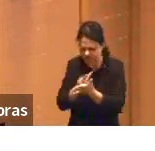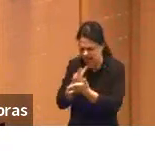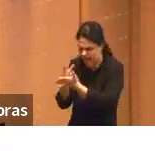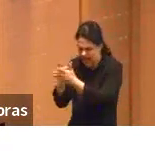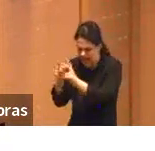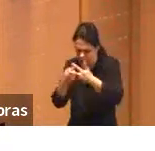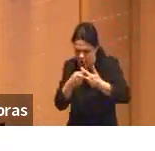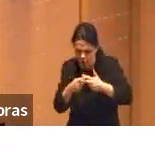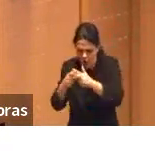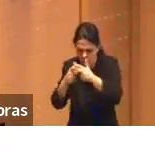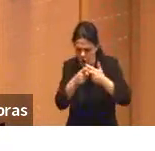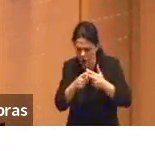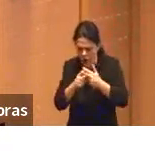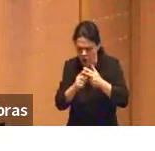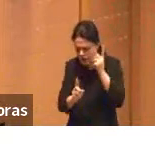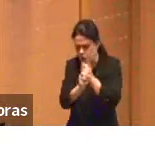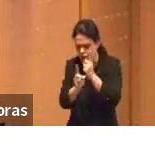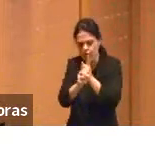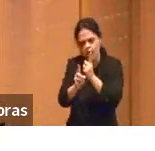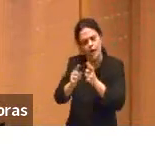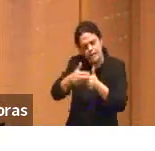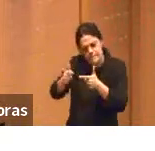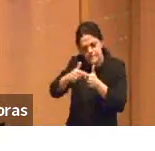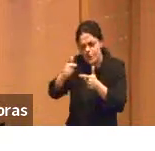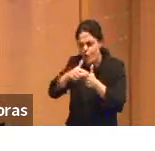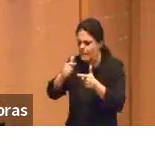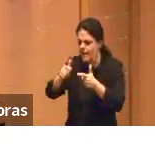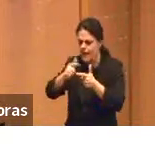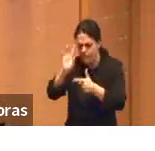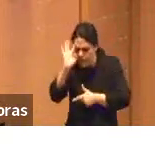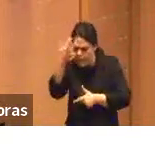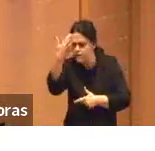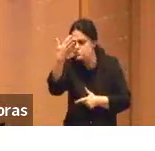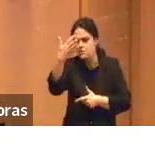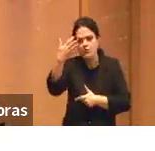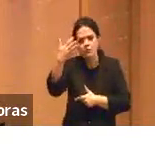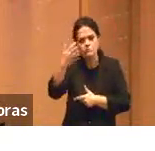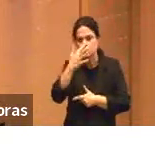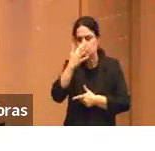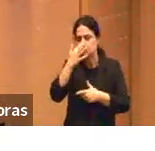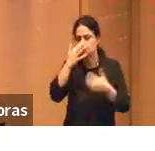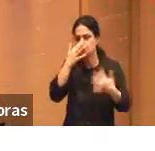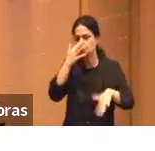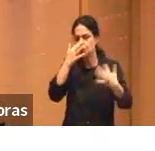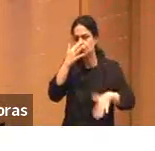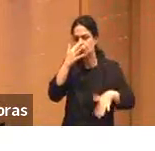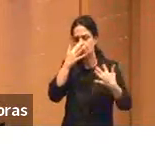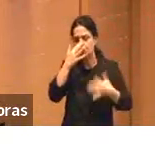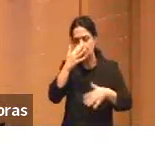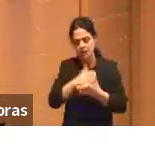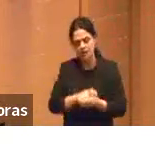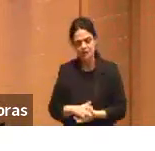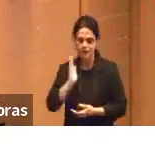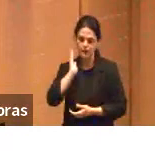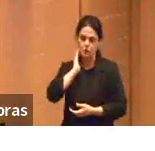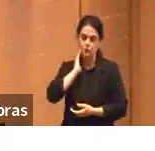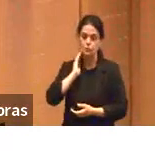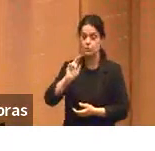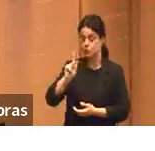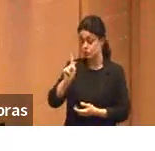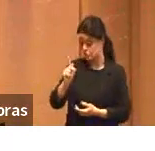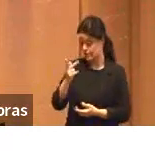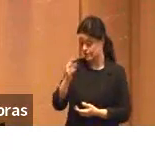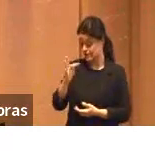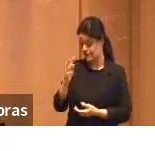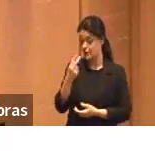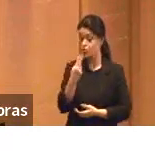problemas, otimiza o código, é impressionante. E, assim, o chat GPT em dois meses